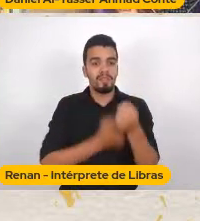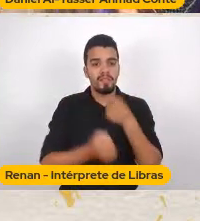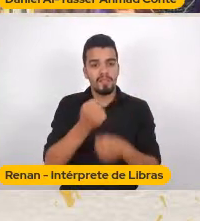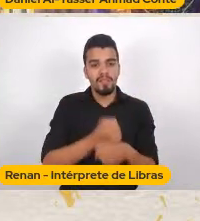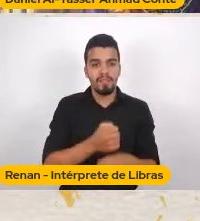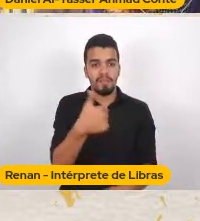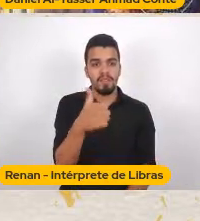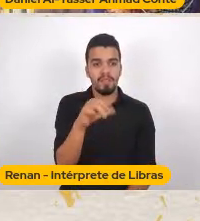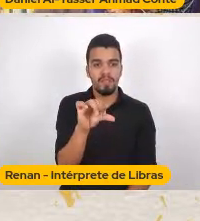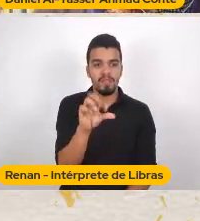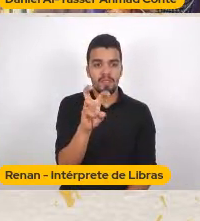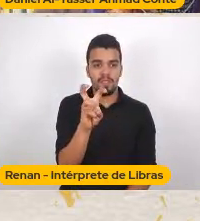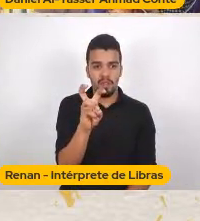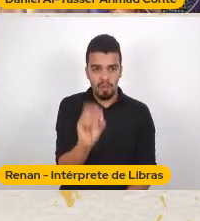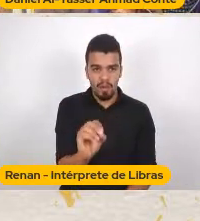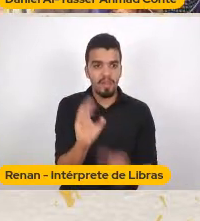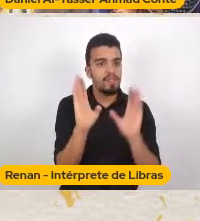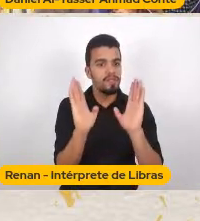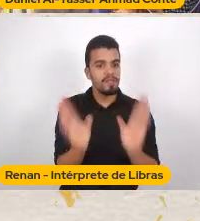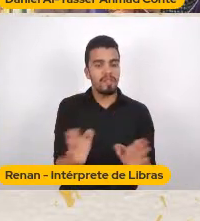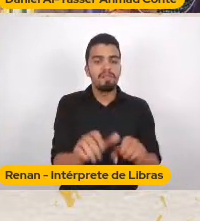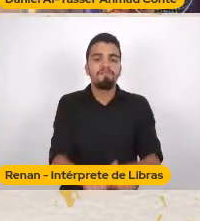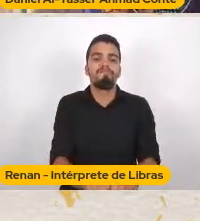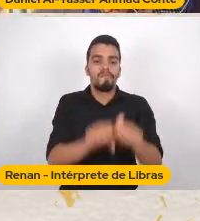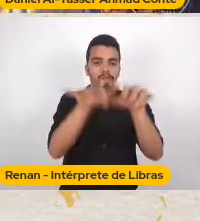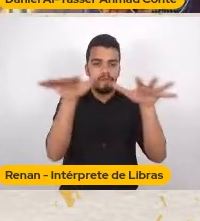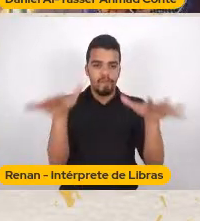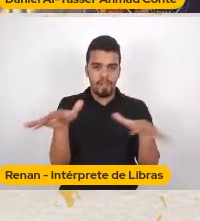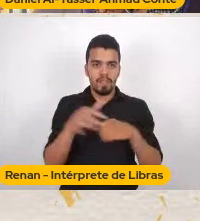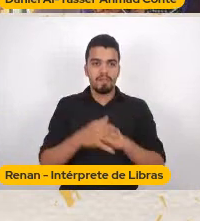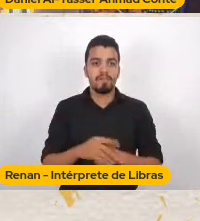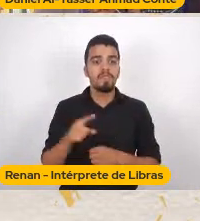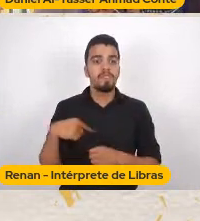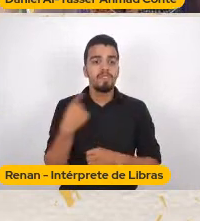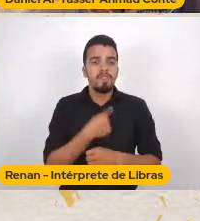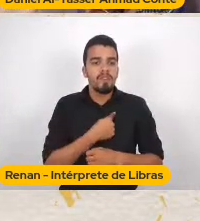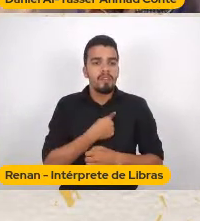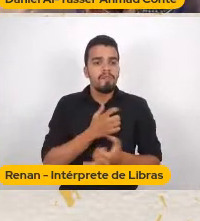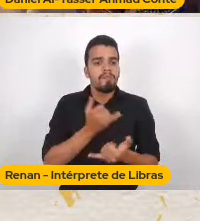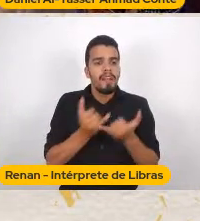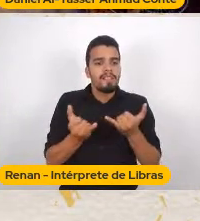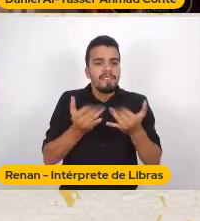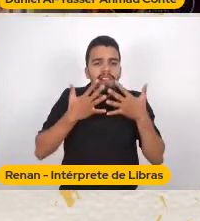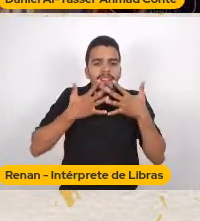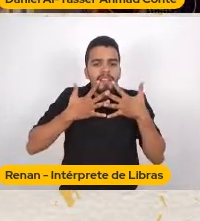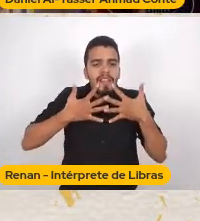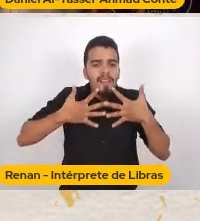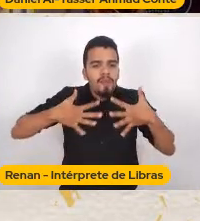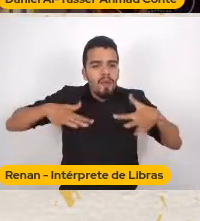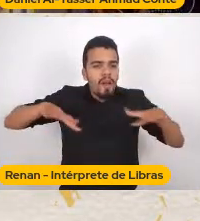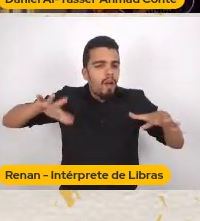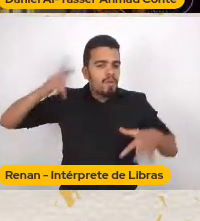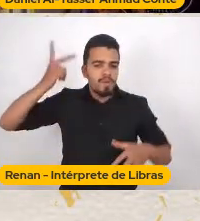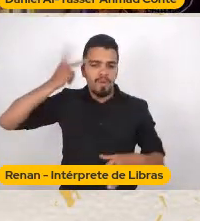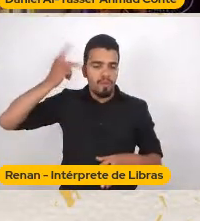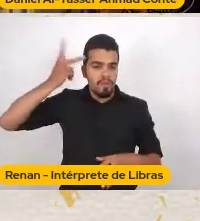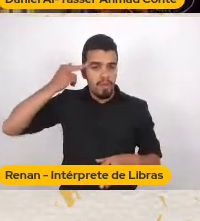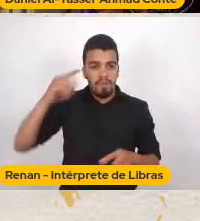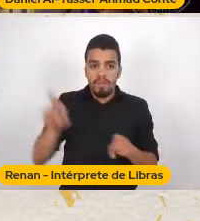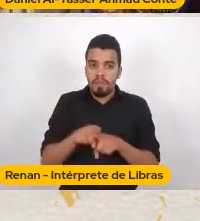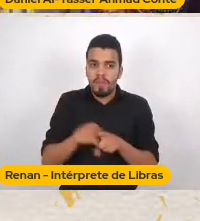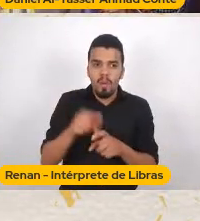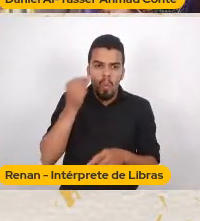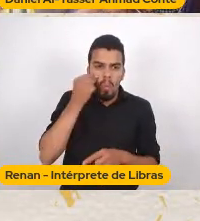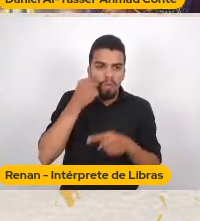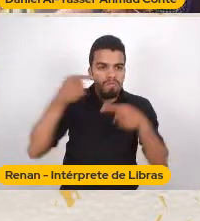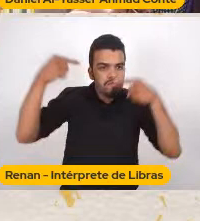E fazendo Que nós naturalizemos Essa desgraça toda O Tom e Jerry E o perna